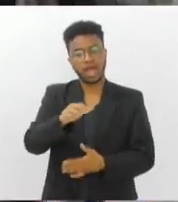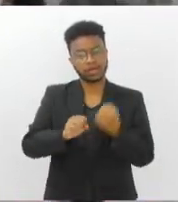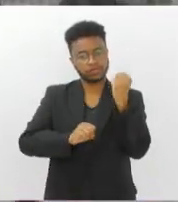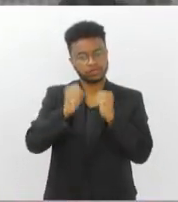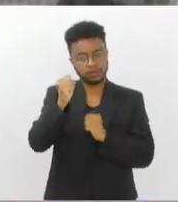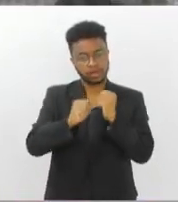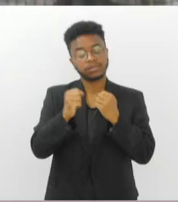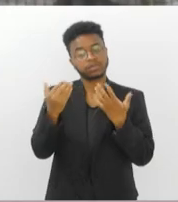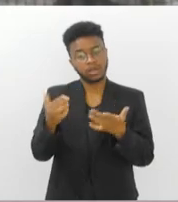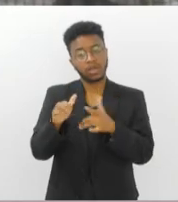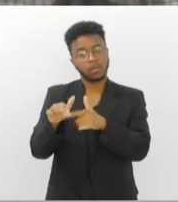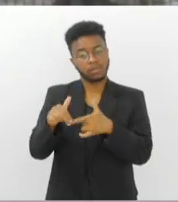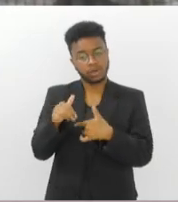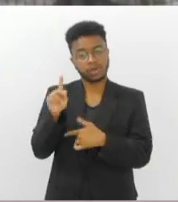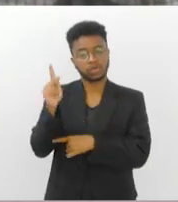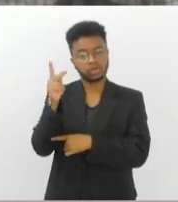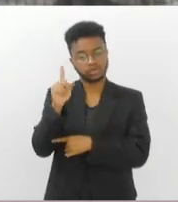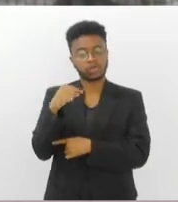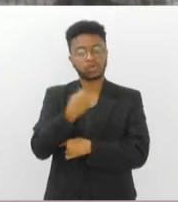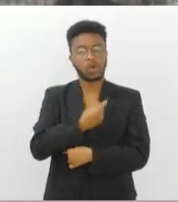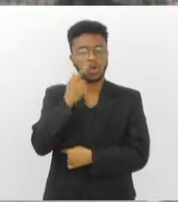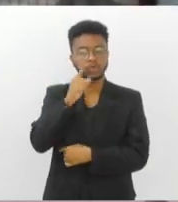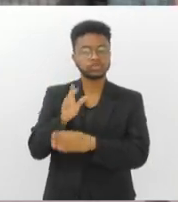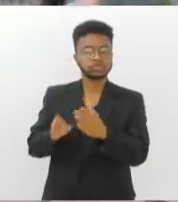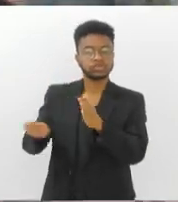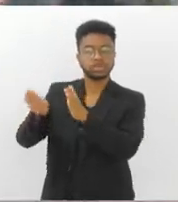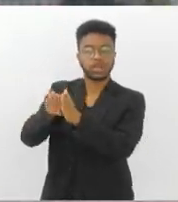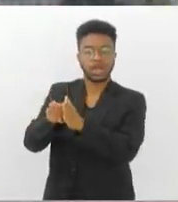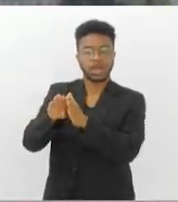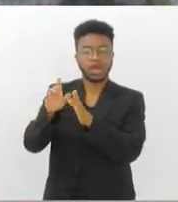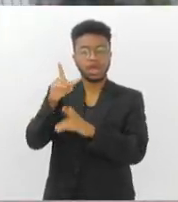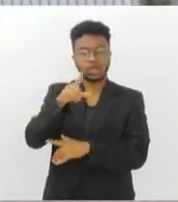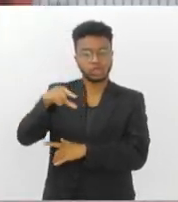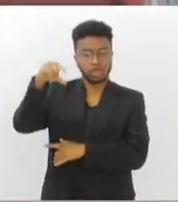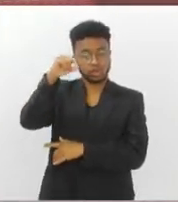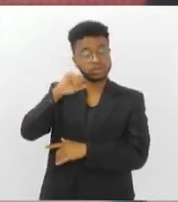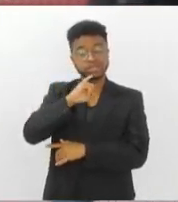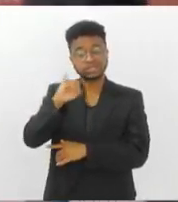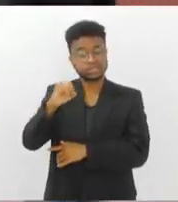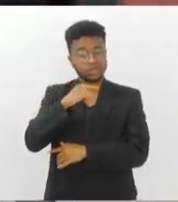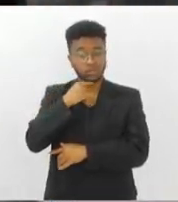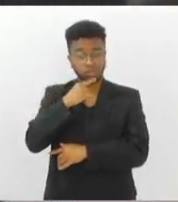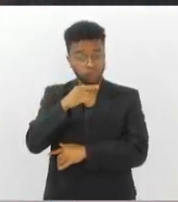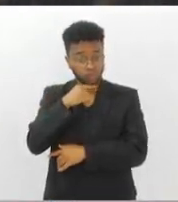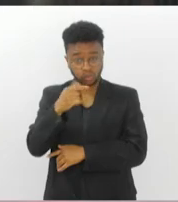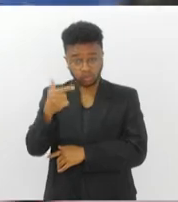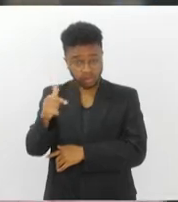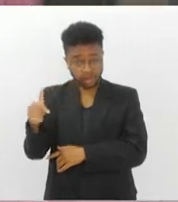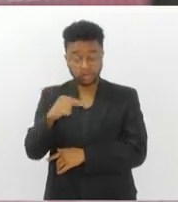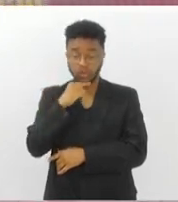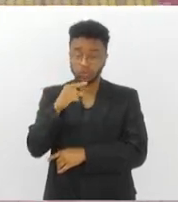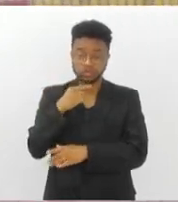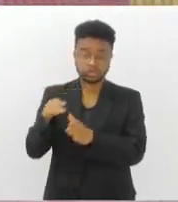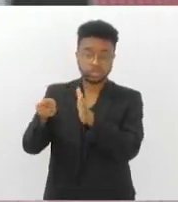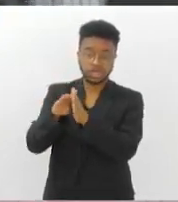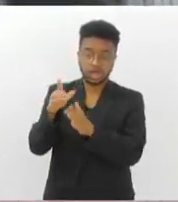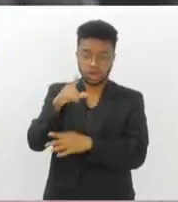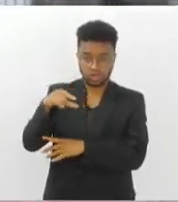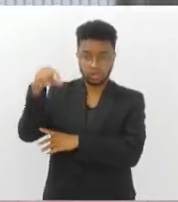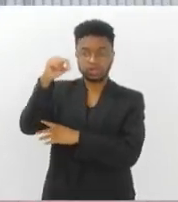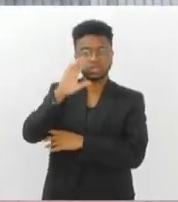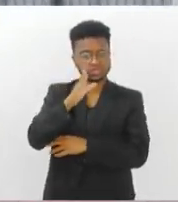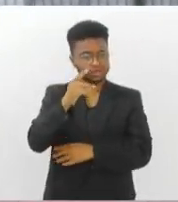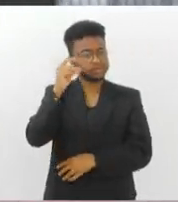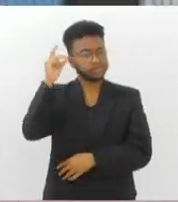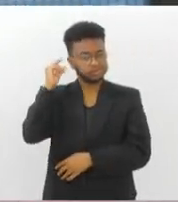o homem à Lua. Se não fosse o hidrogênio como combustível, o foguete não teria pousado lá na Lua. Quer dizer, há bastante tempo já se